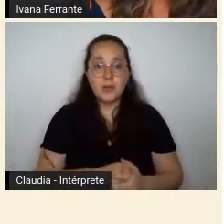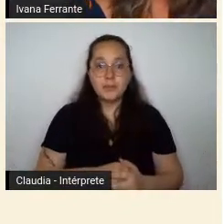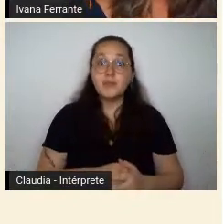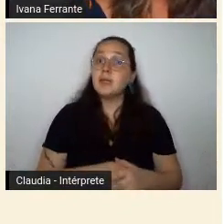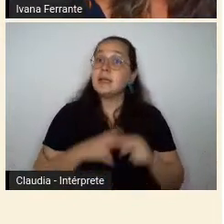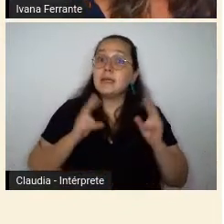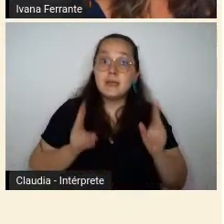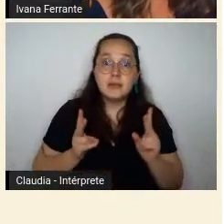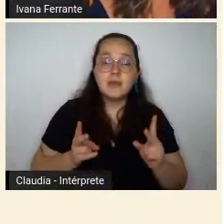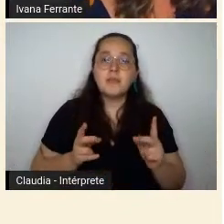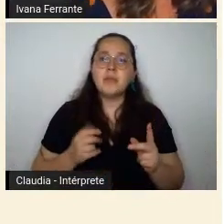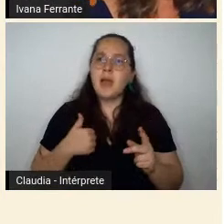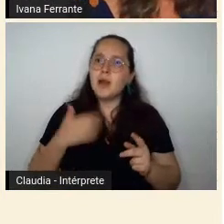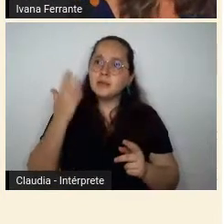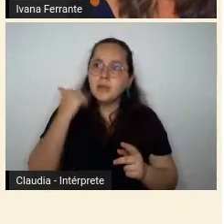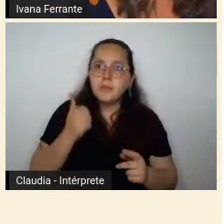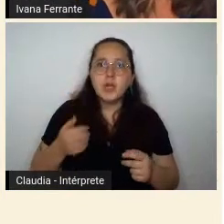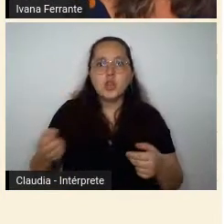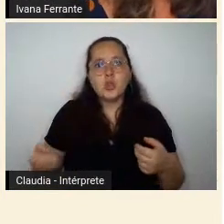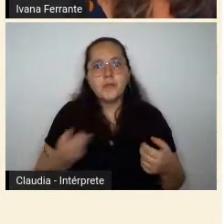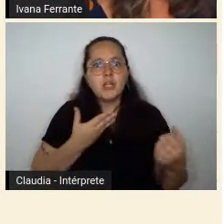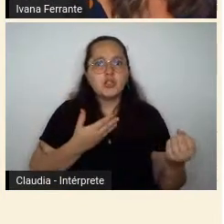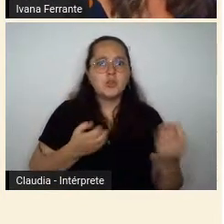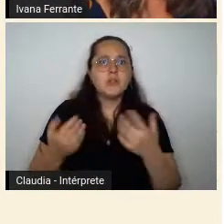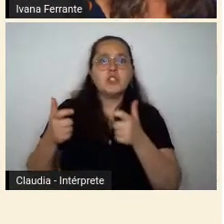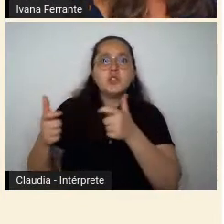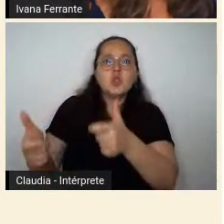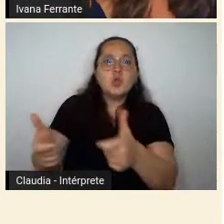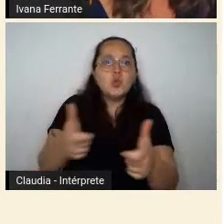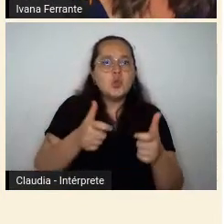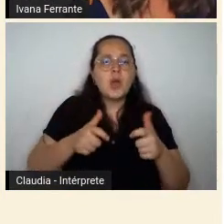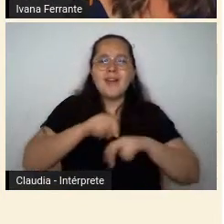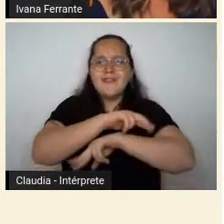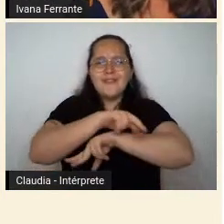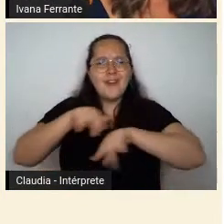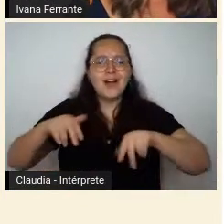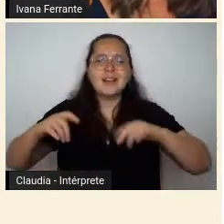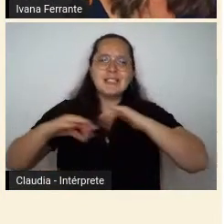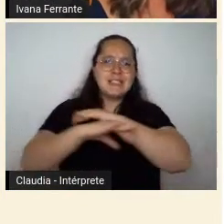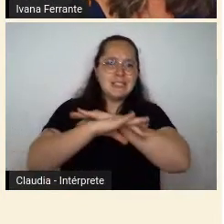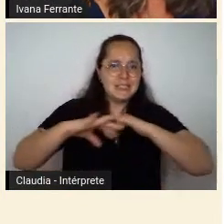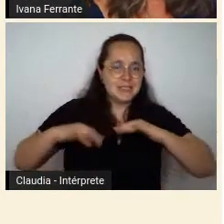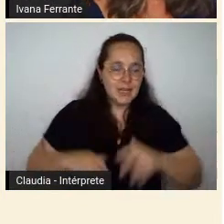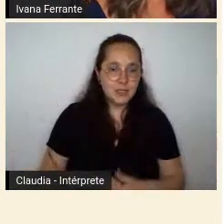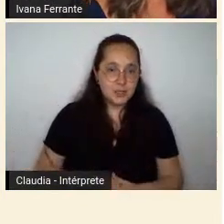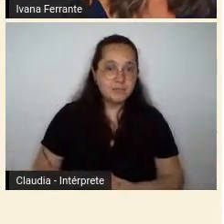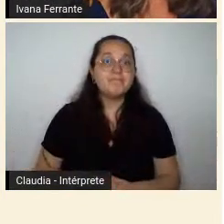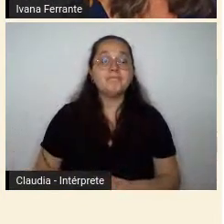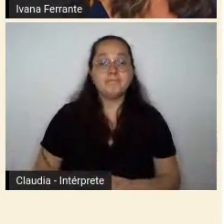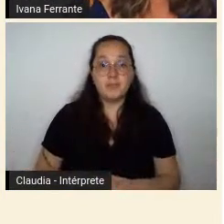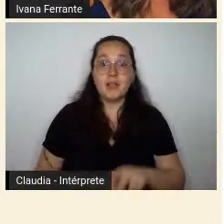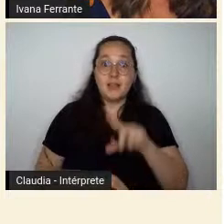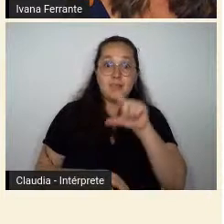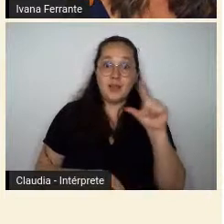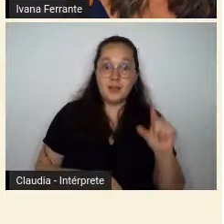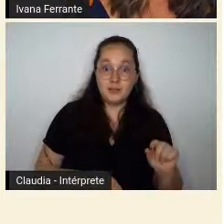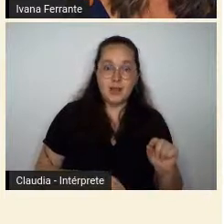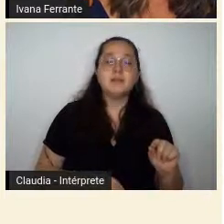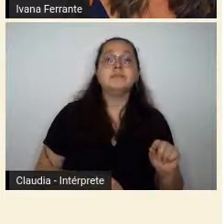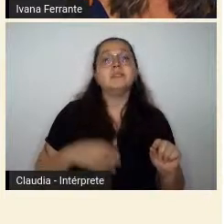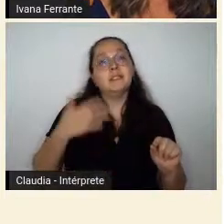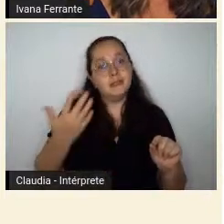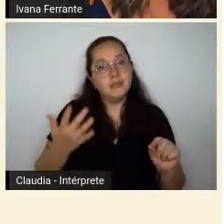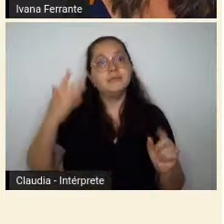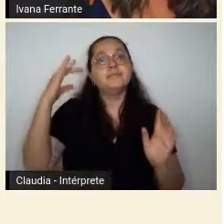as novidades que movimentavam as cidades de Roma, Florença, Milão, Veneza. E, de fato, ela vai trazer